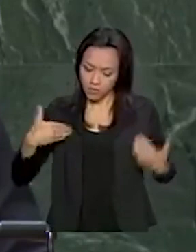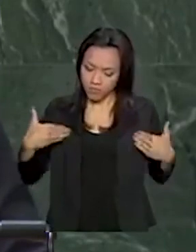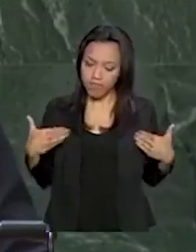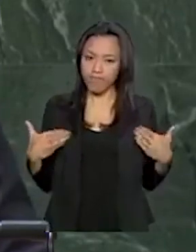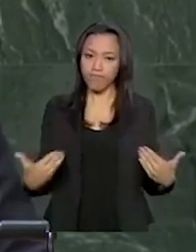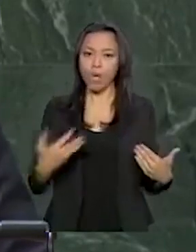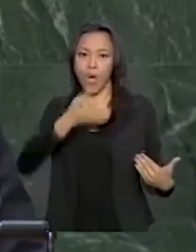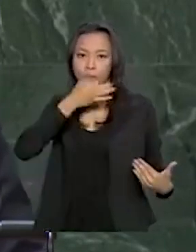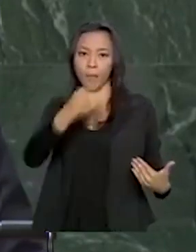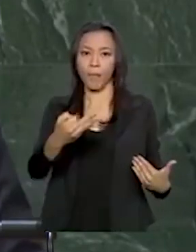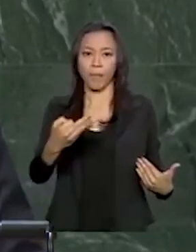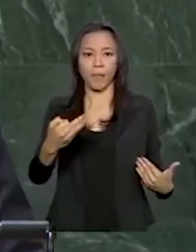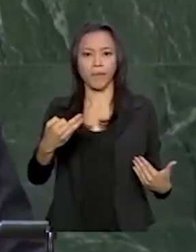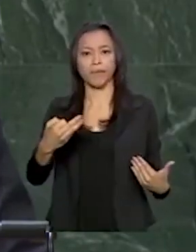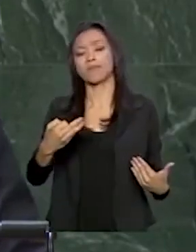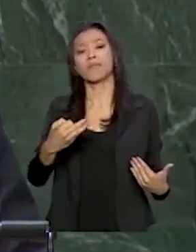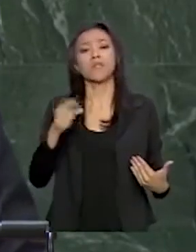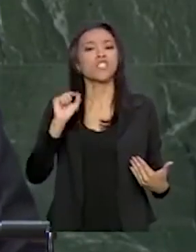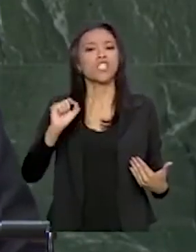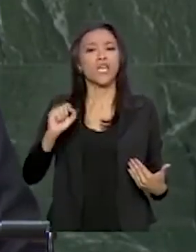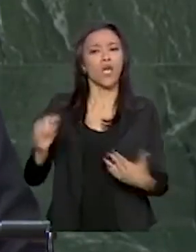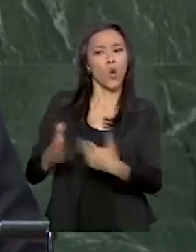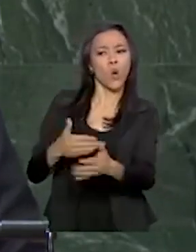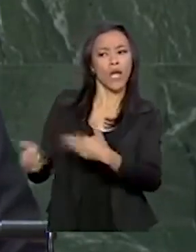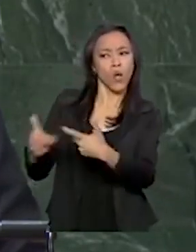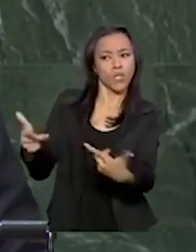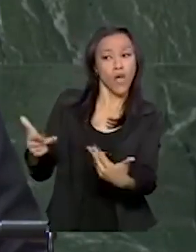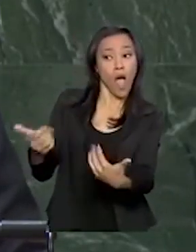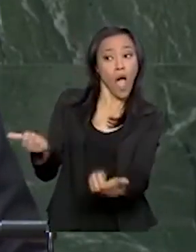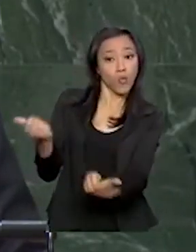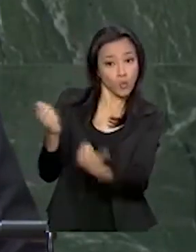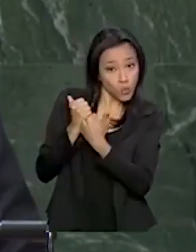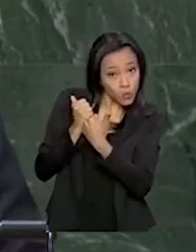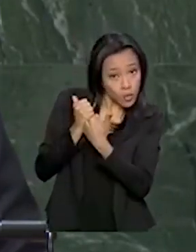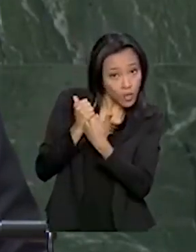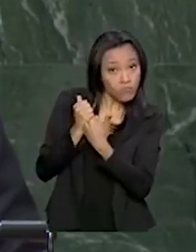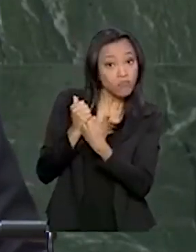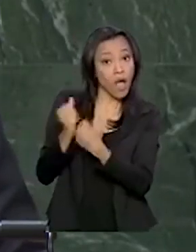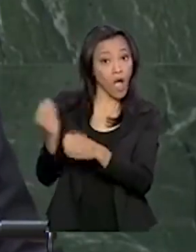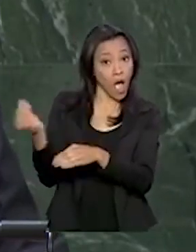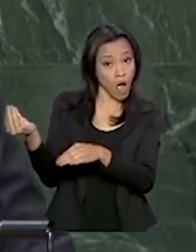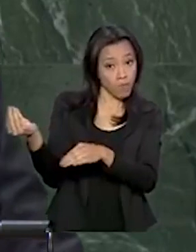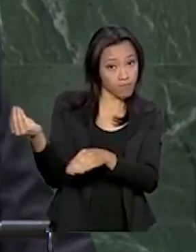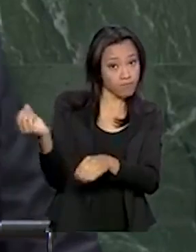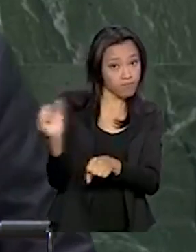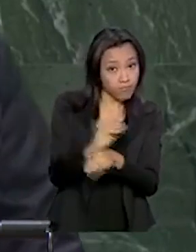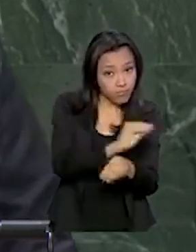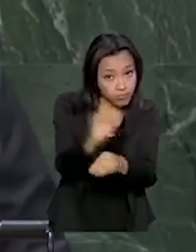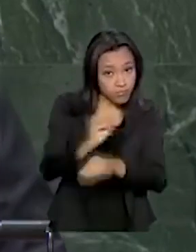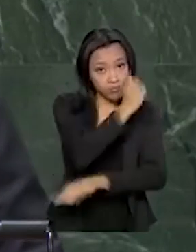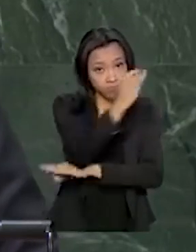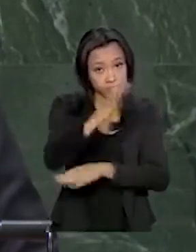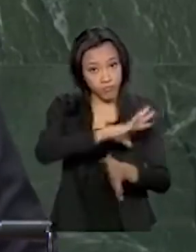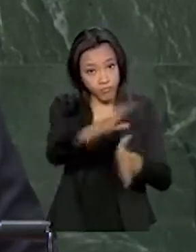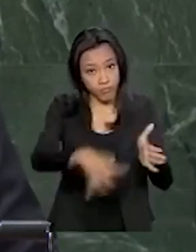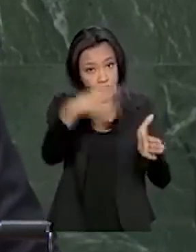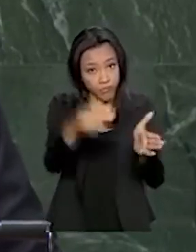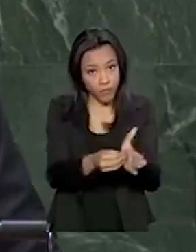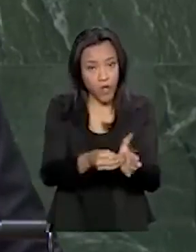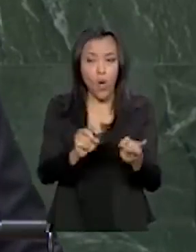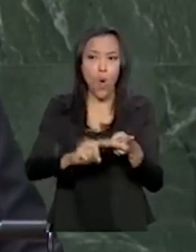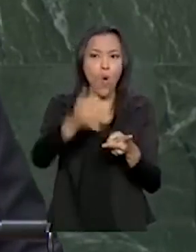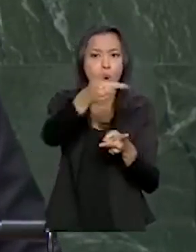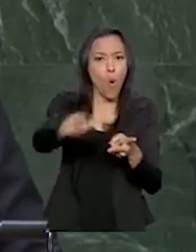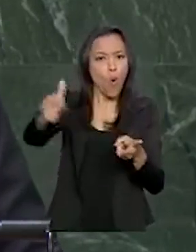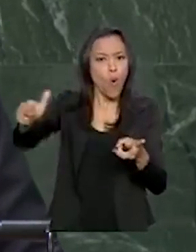de que qualquer iniciativa de ajuda ou apoio à preservação da floresta amazônica ou de outros